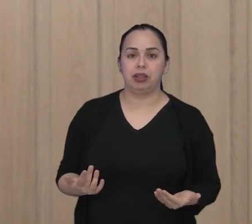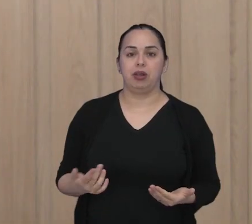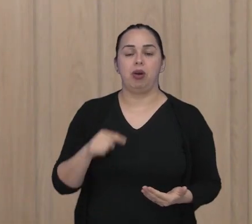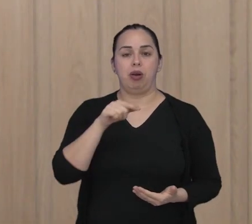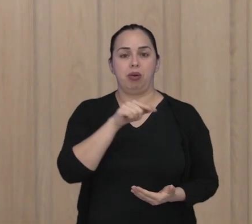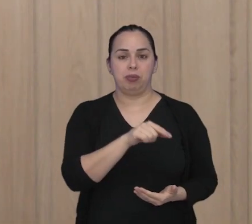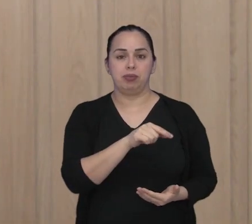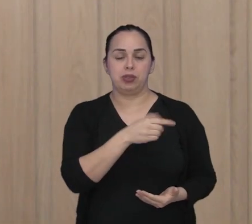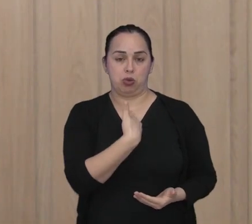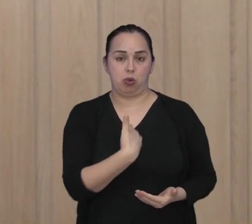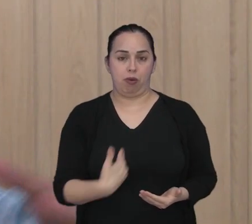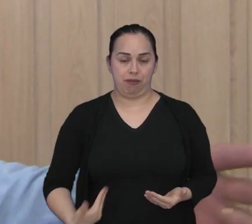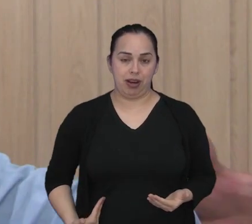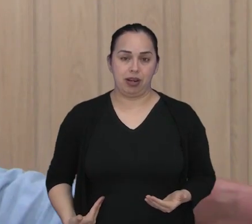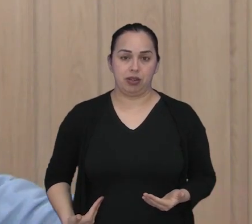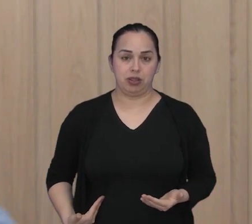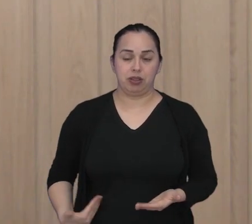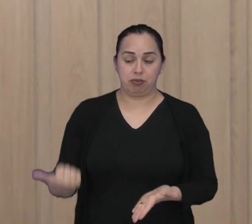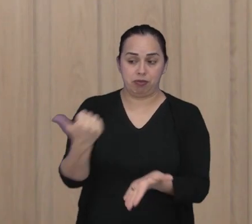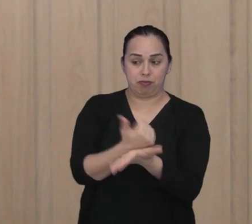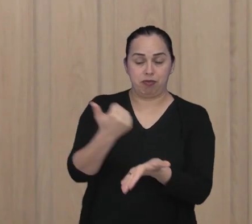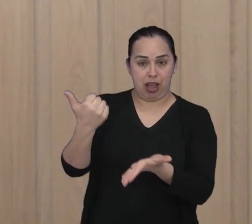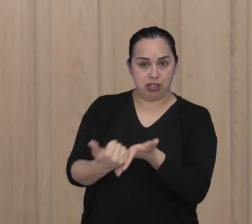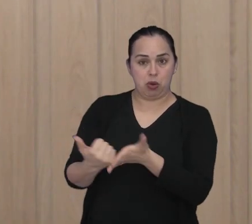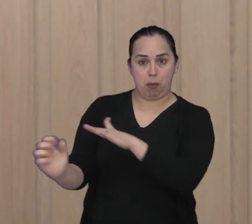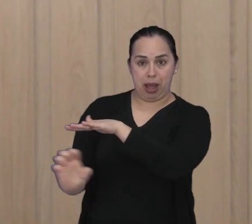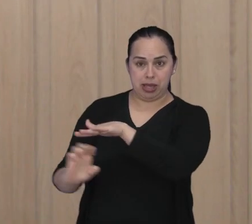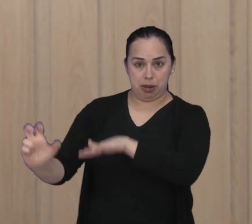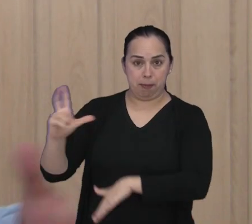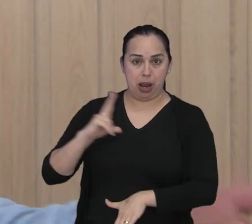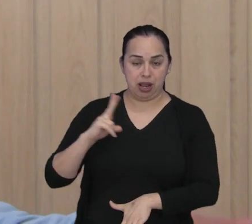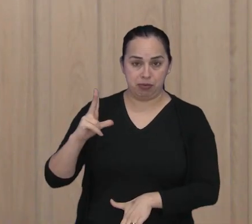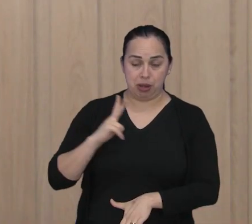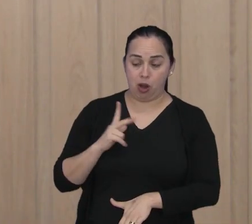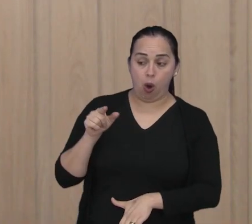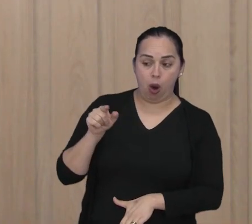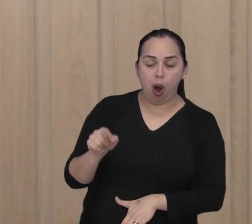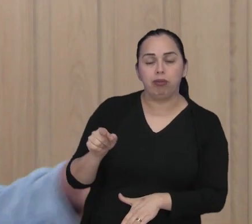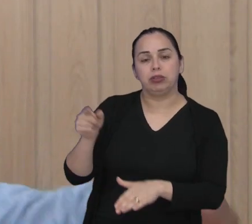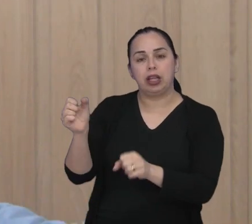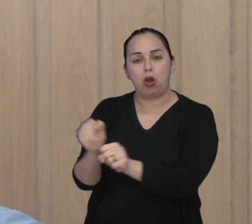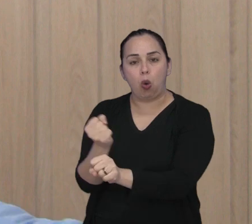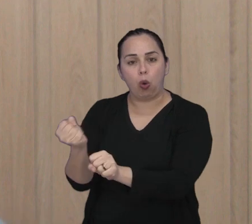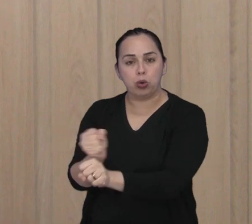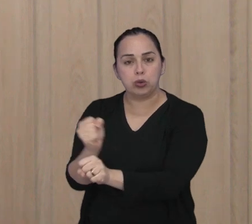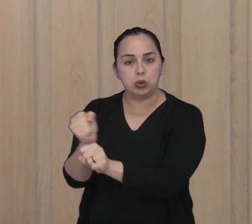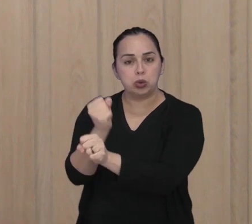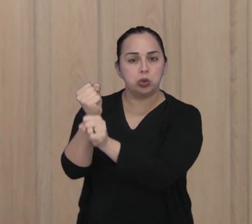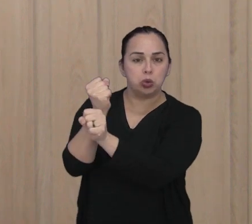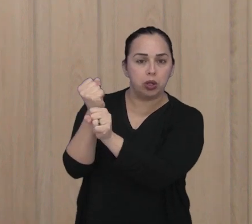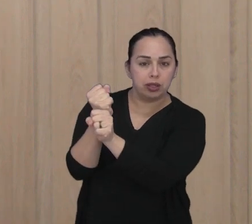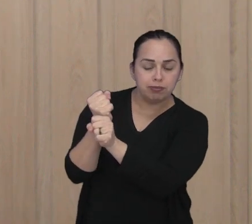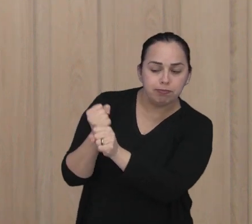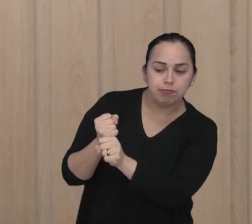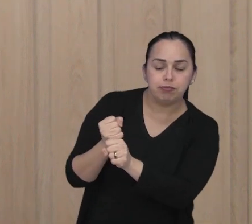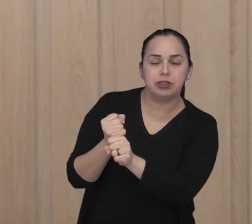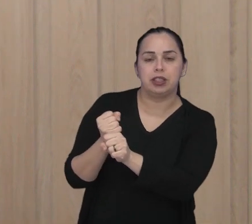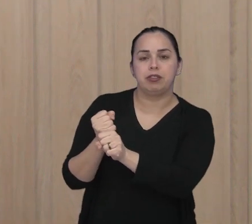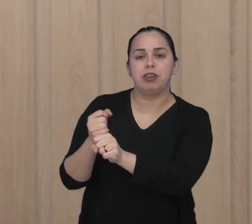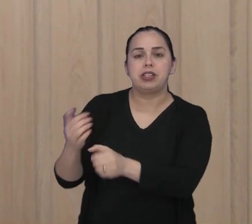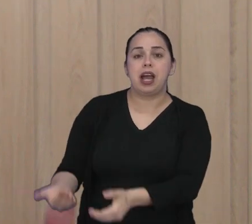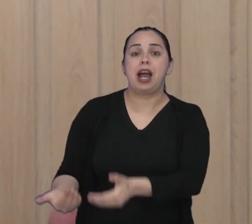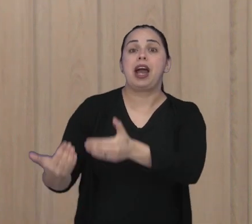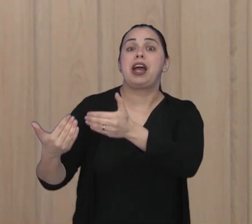Nesse modelo o Estado celebra um contrato com uma iniciativa privada para a construção da escola e para que